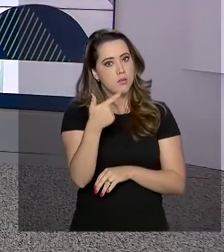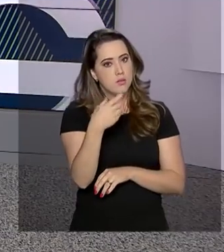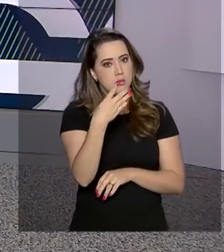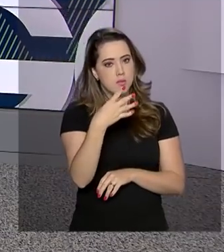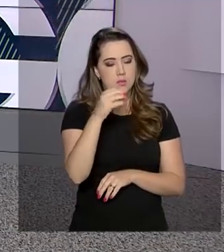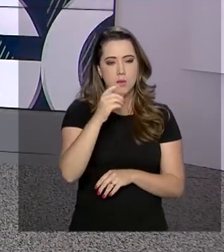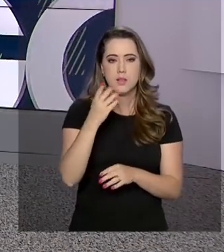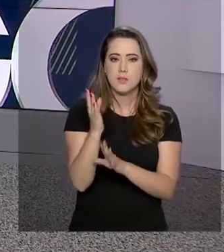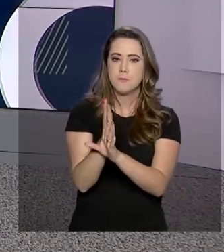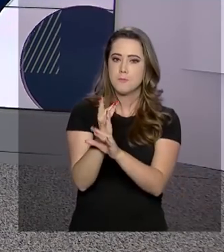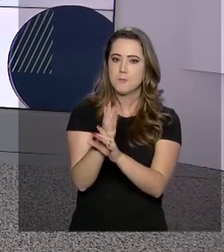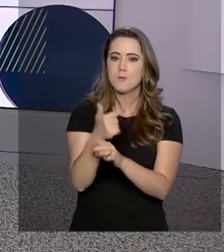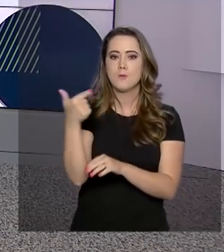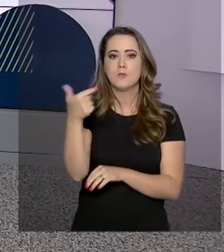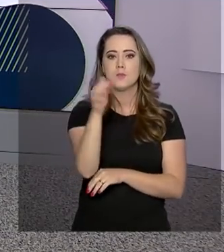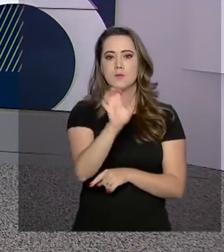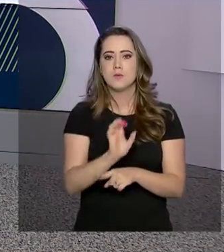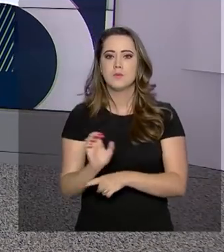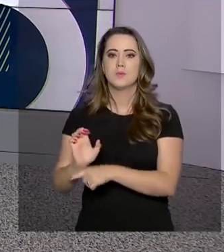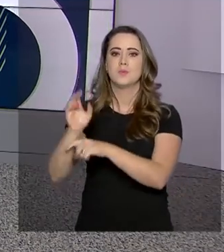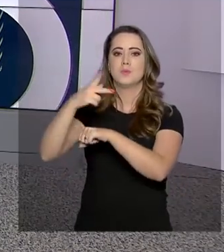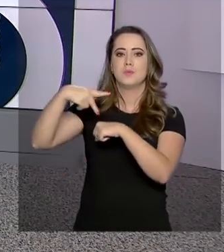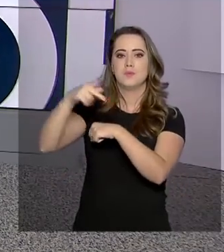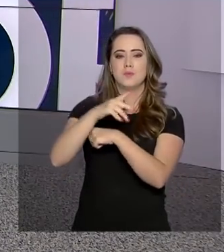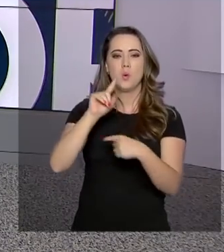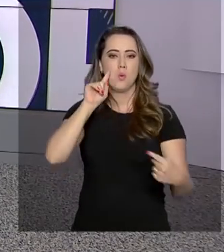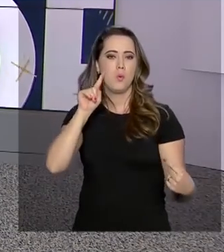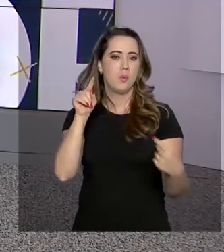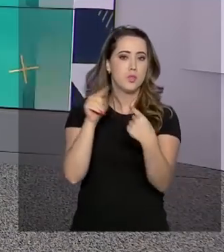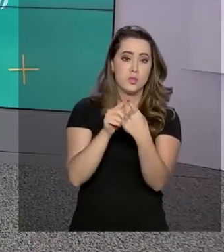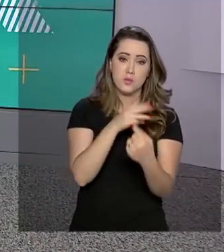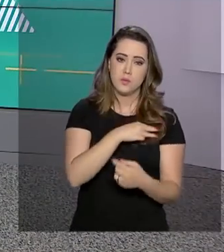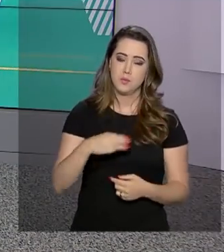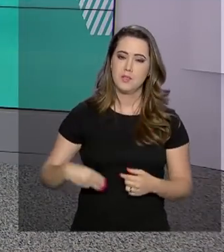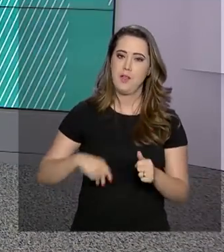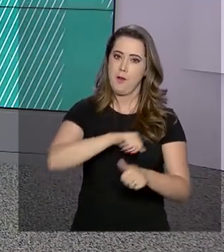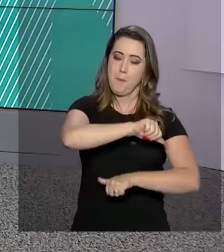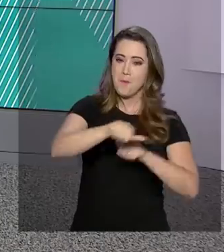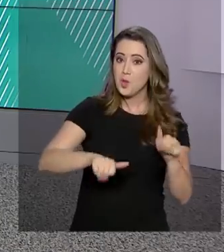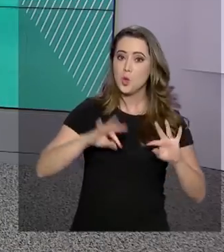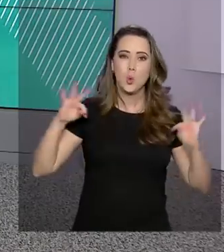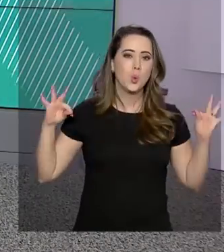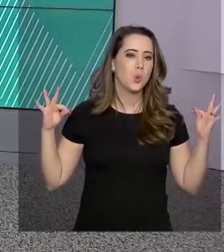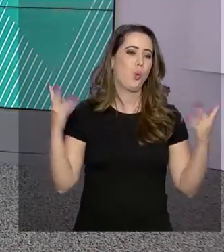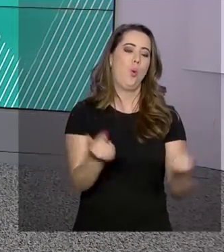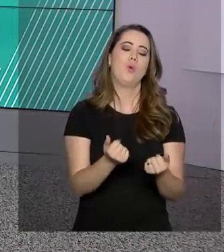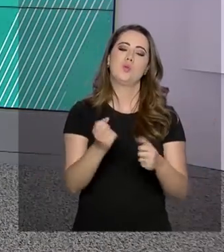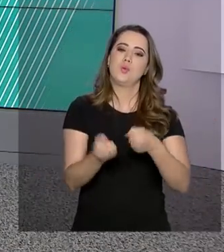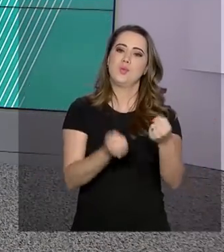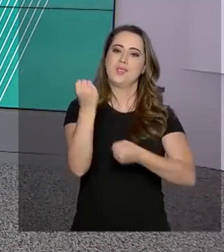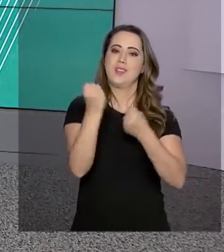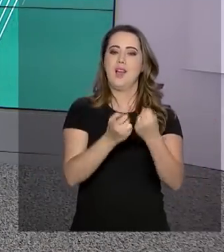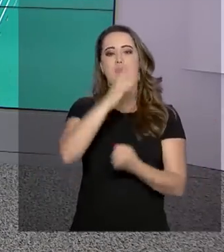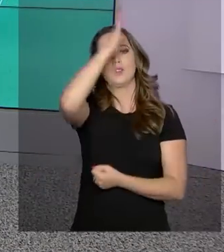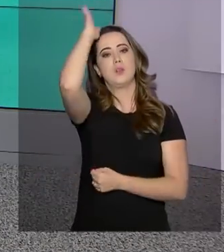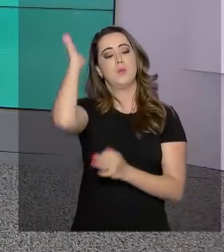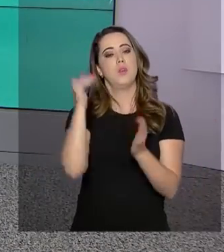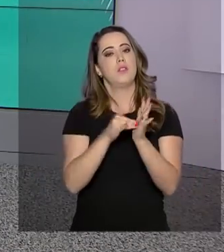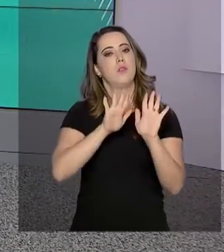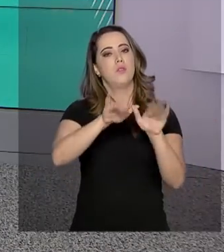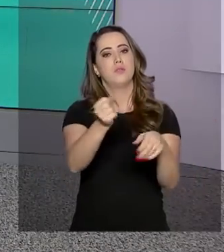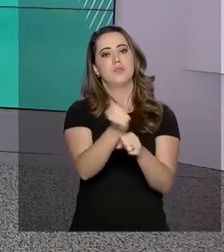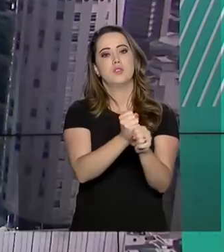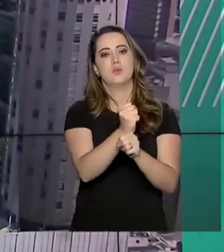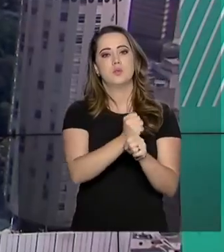beneficiados em 22 estados do país. A meta do Ministério é renovar 100% da frota do SAMU até o fim deste